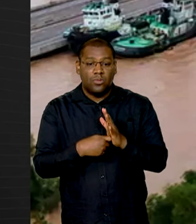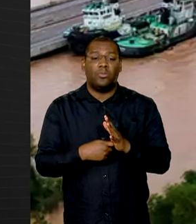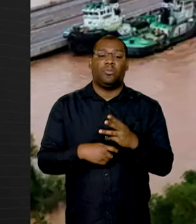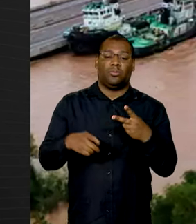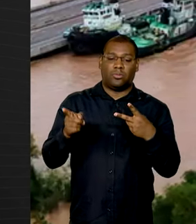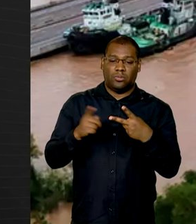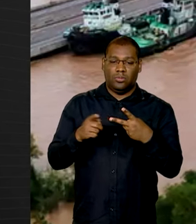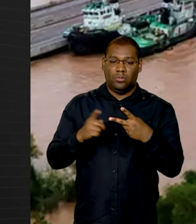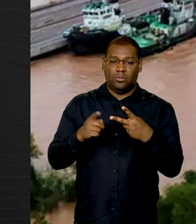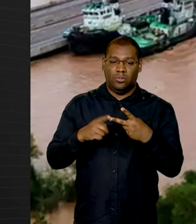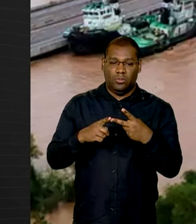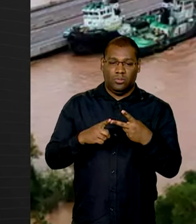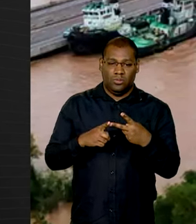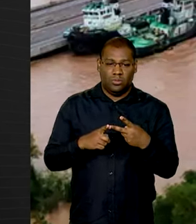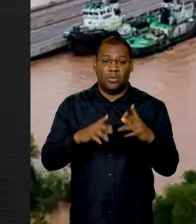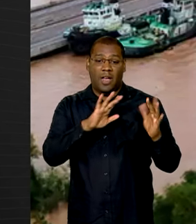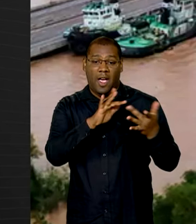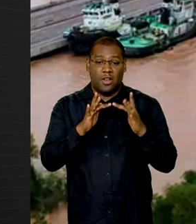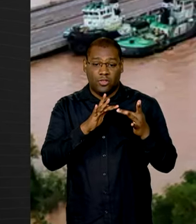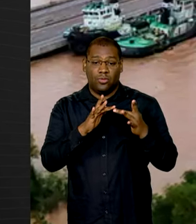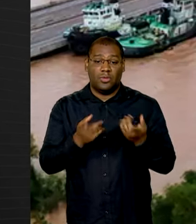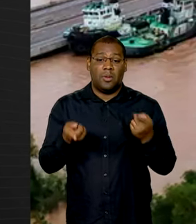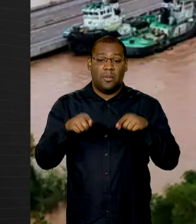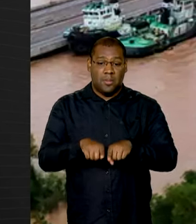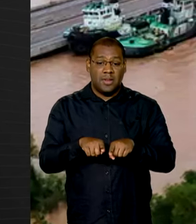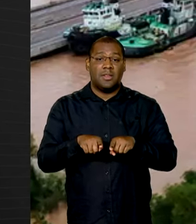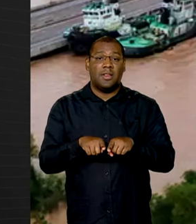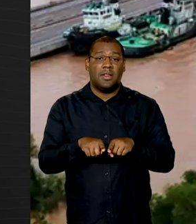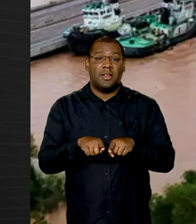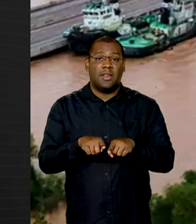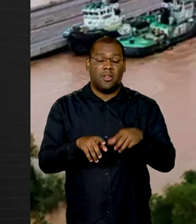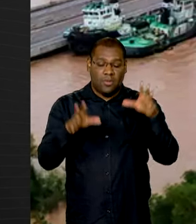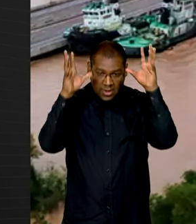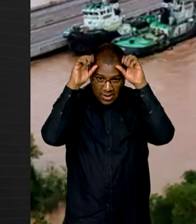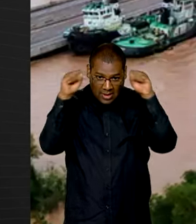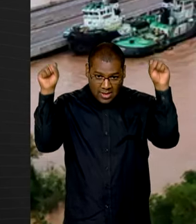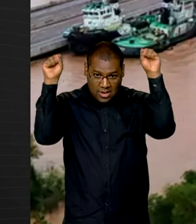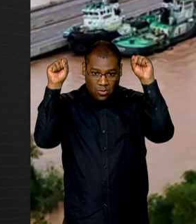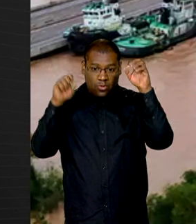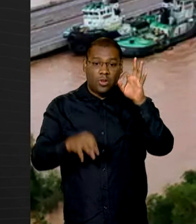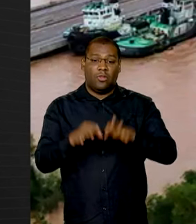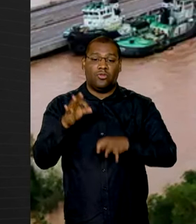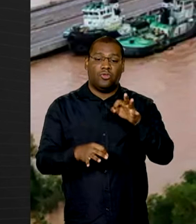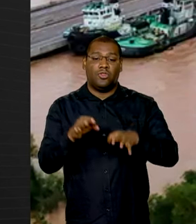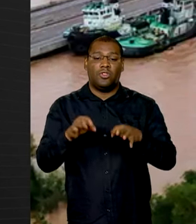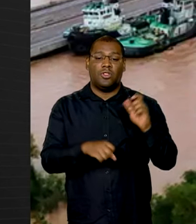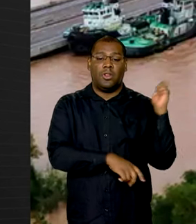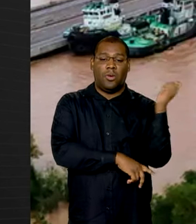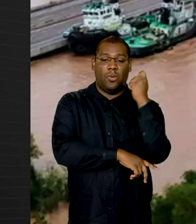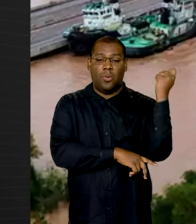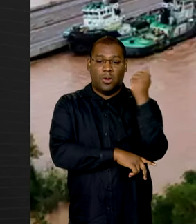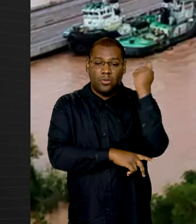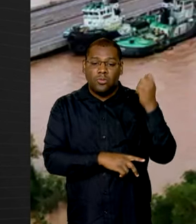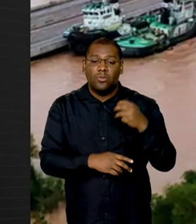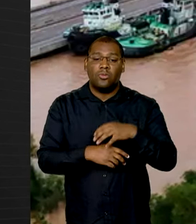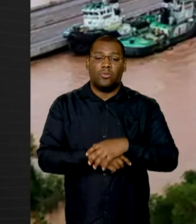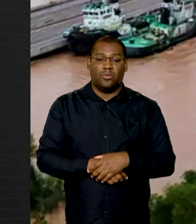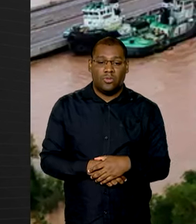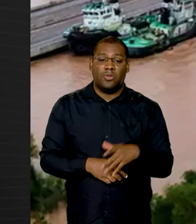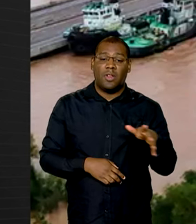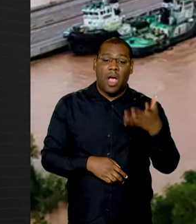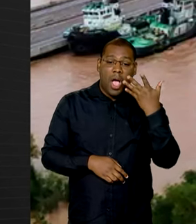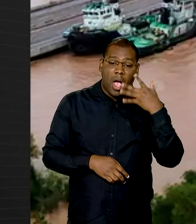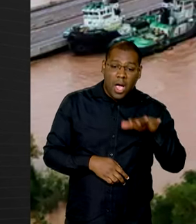canal, em articulação com o Tribunal de Justiça do Rio Grande do Sul e Conselhos Tutelares, vai atender situação de